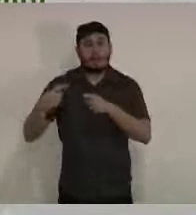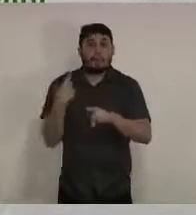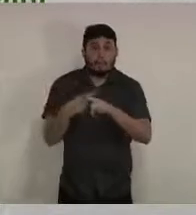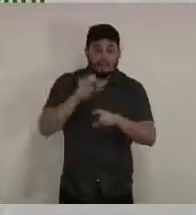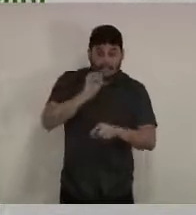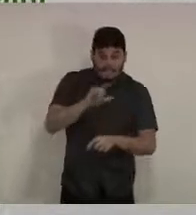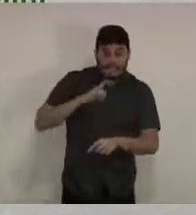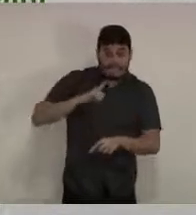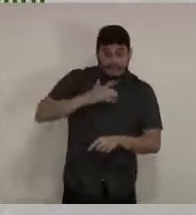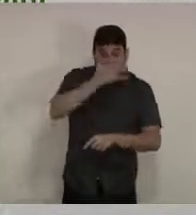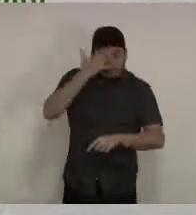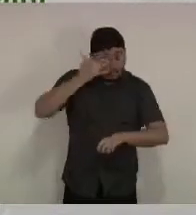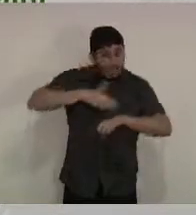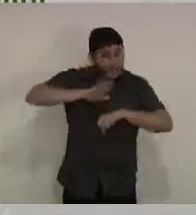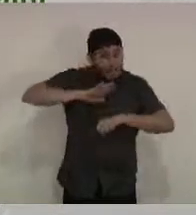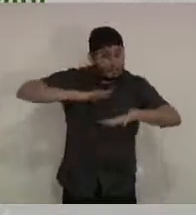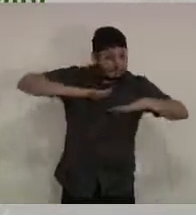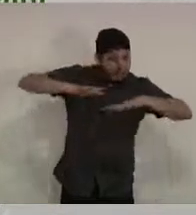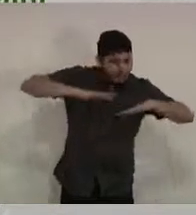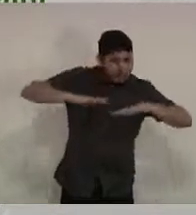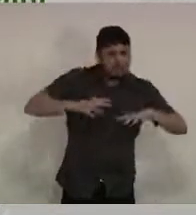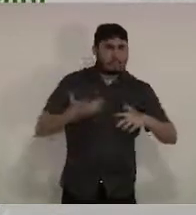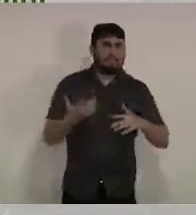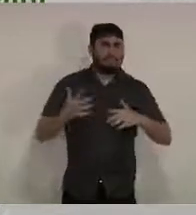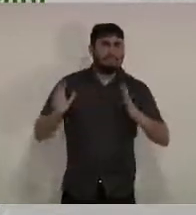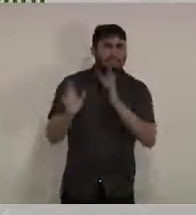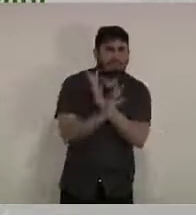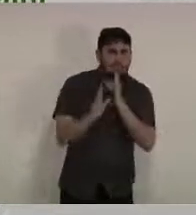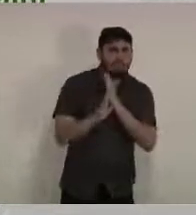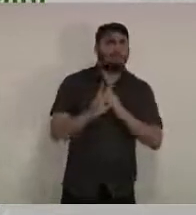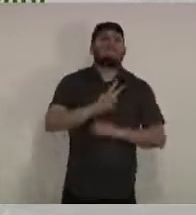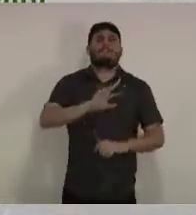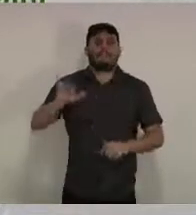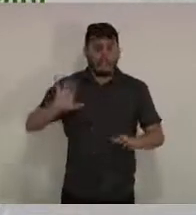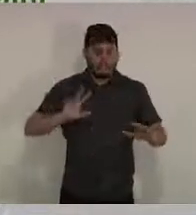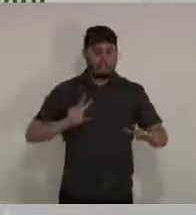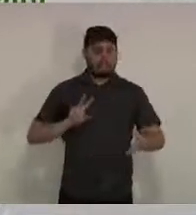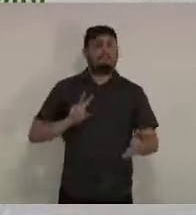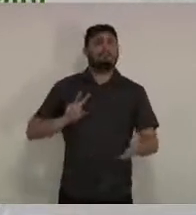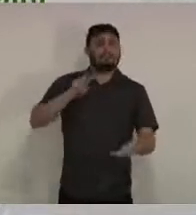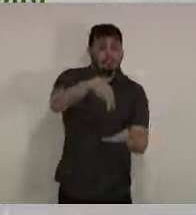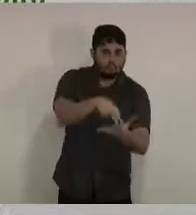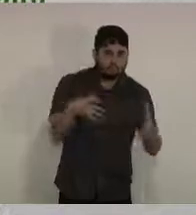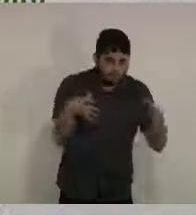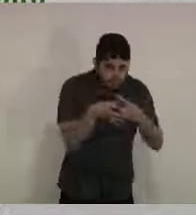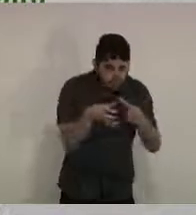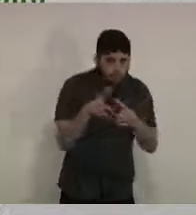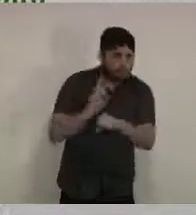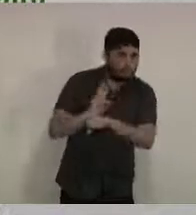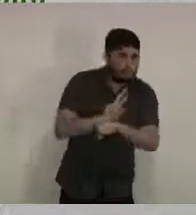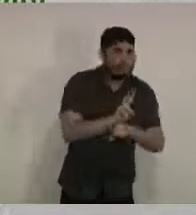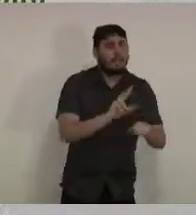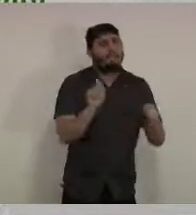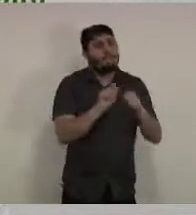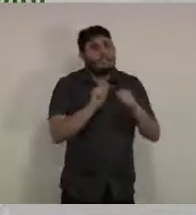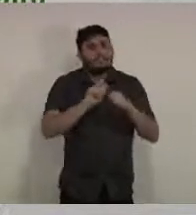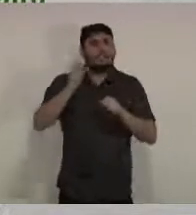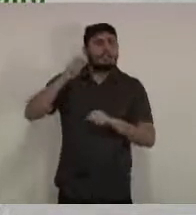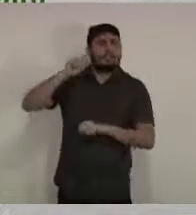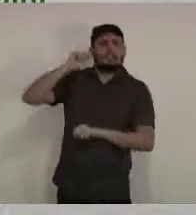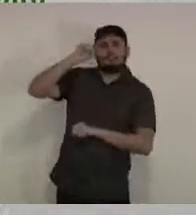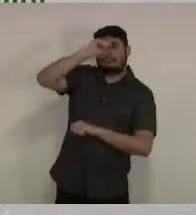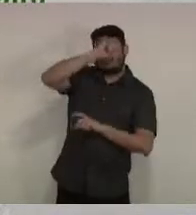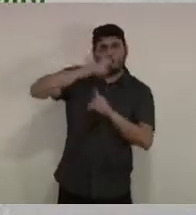circulando, até pelas atividades essenciais que estão autorizadas a funcionar, elas também farão aferição de temperatura e farão